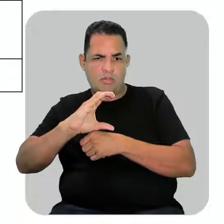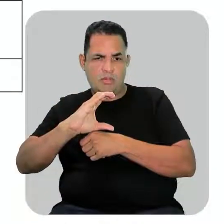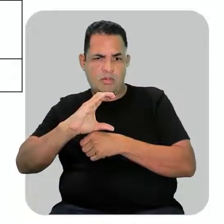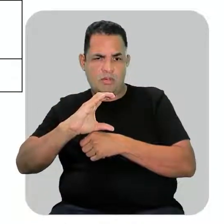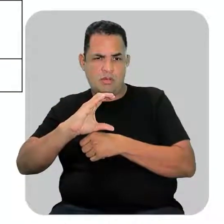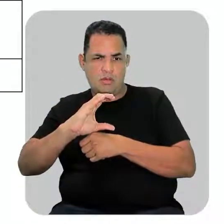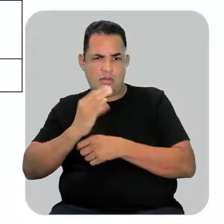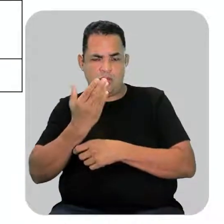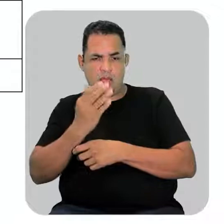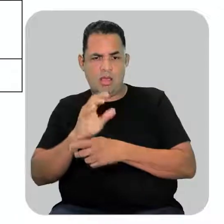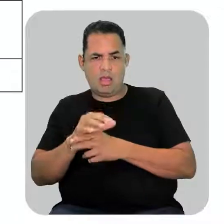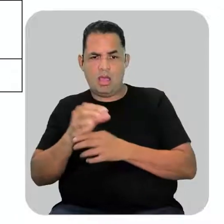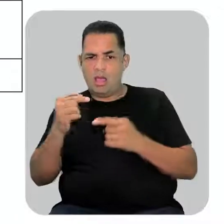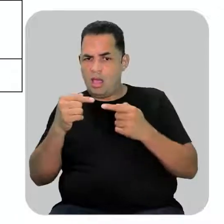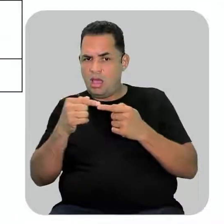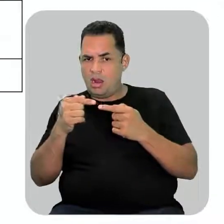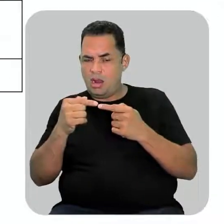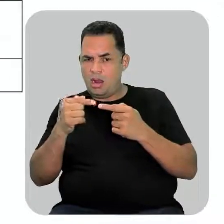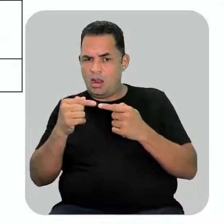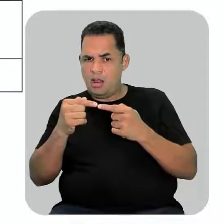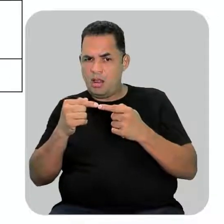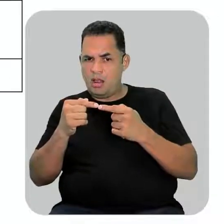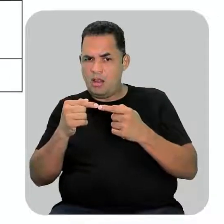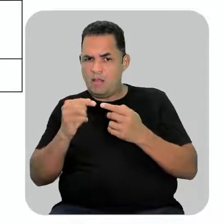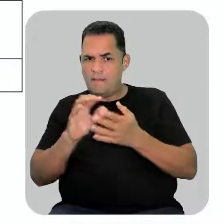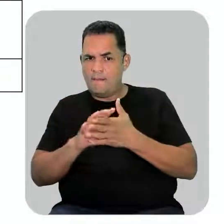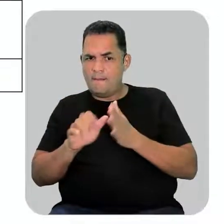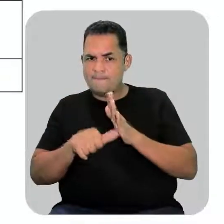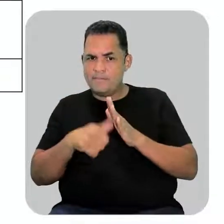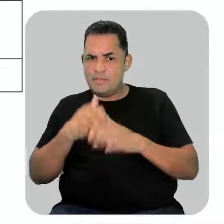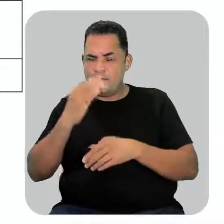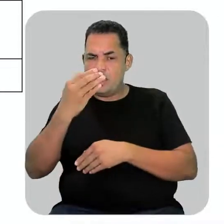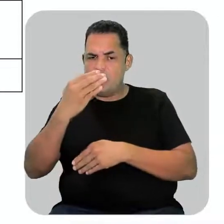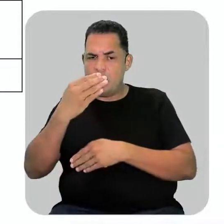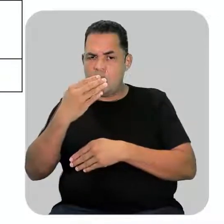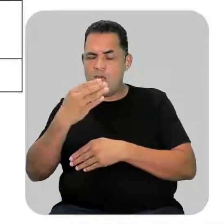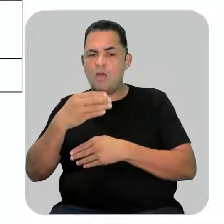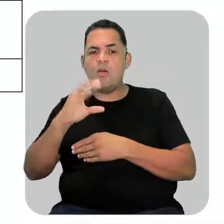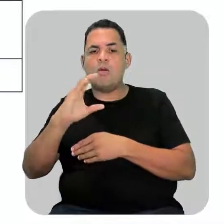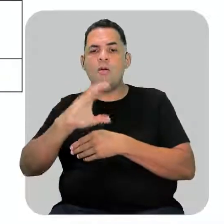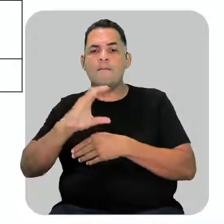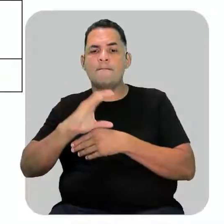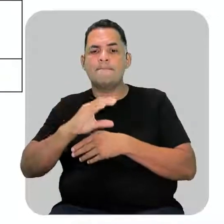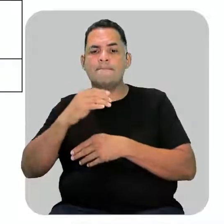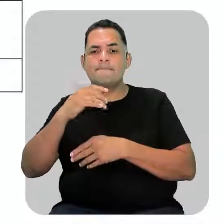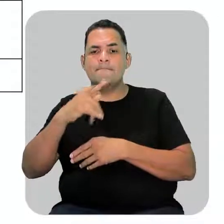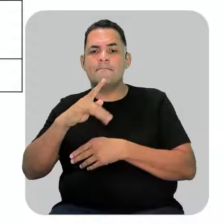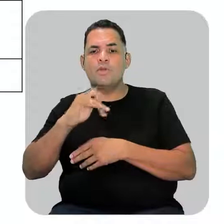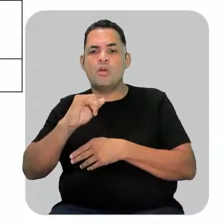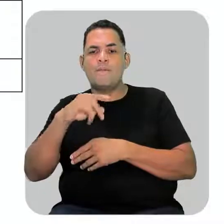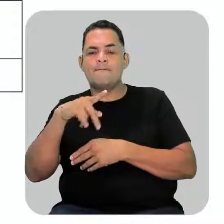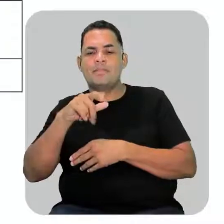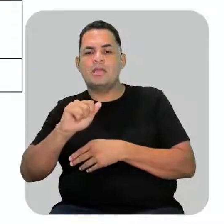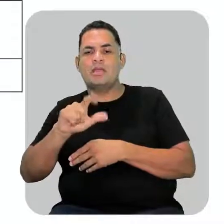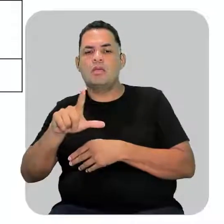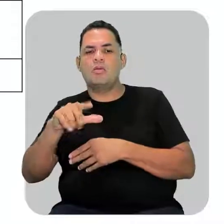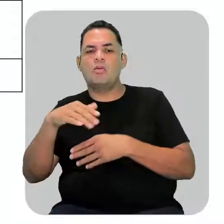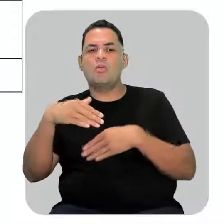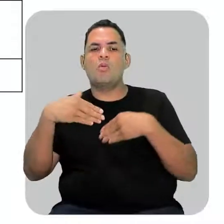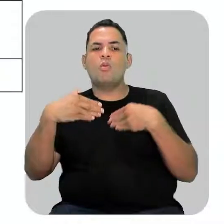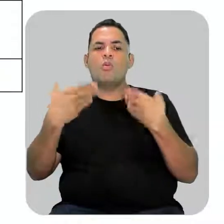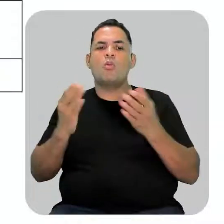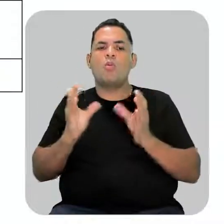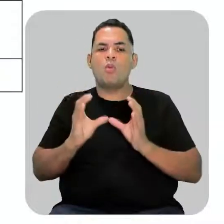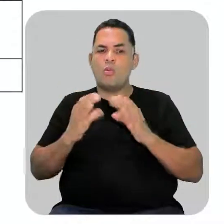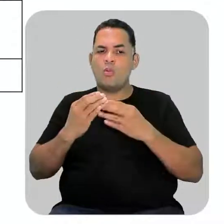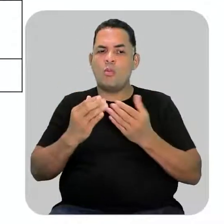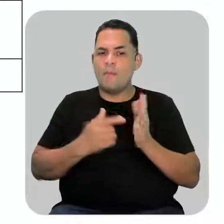aqui, nesse primeiro carbono, nós chamamos de propil. Quando o